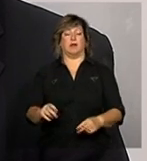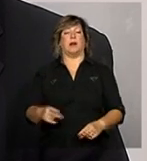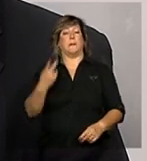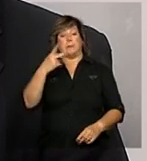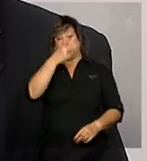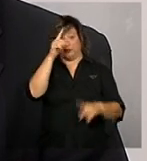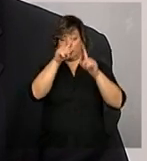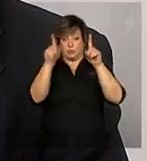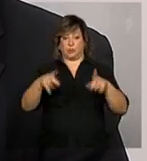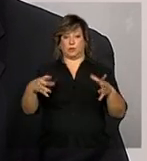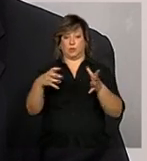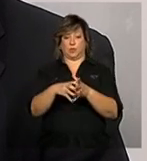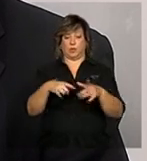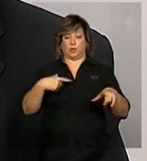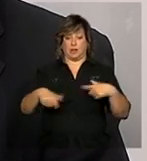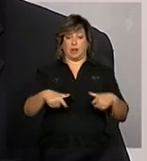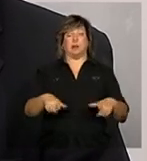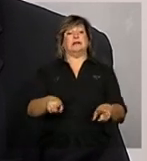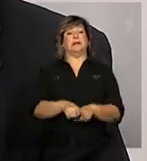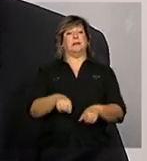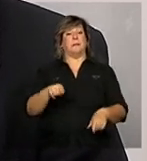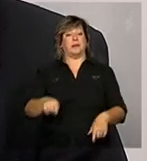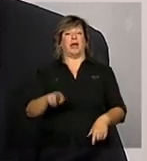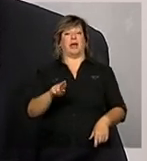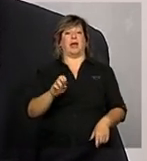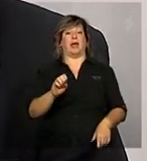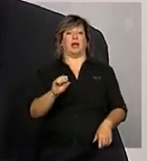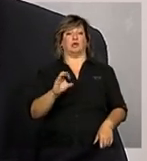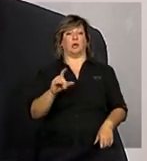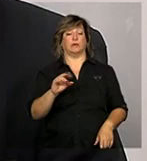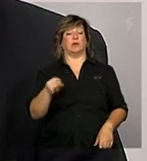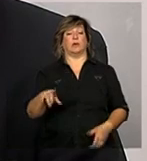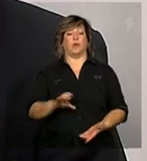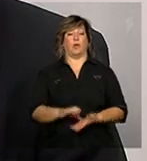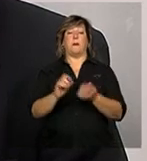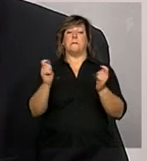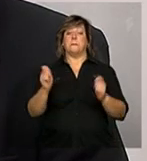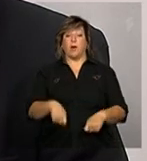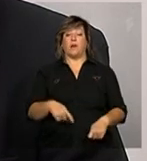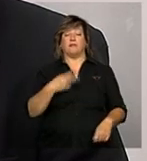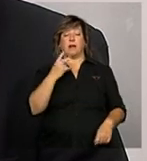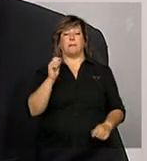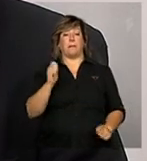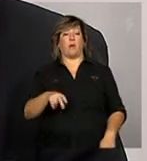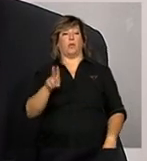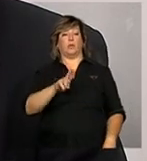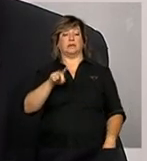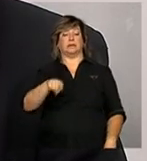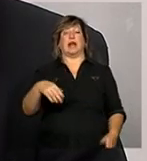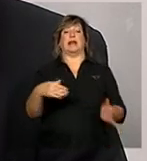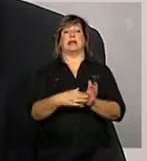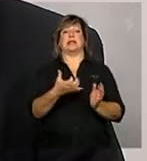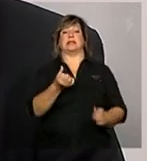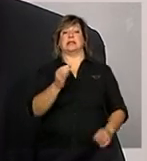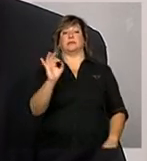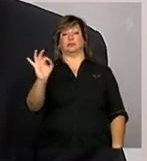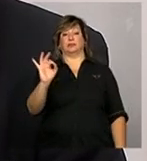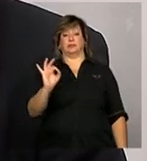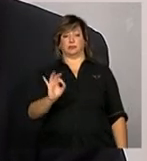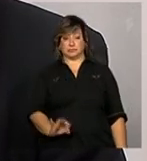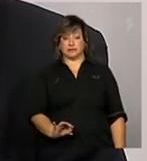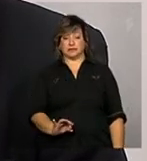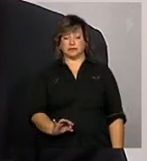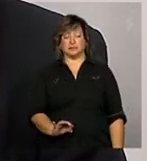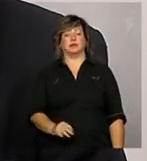conselho trata que pode ser gasto até 60% do recurso repassado recebido pelo